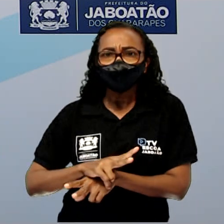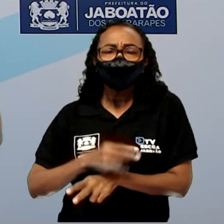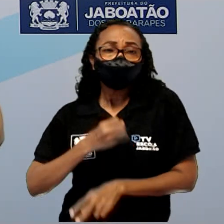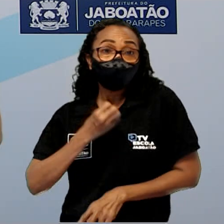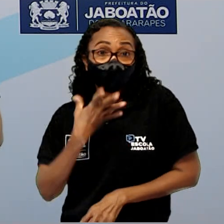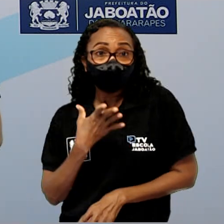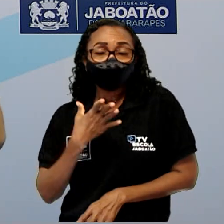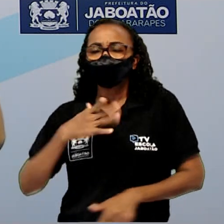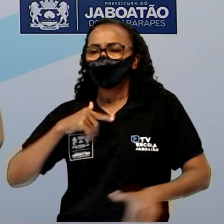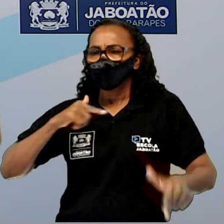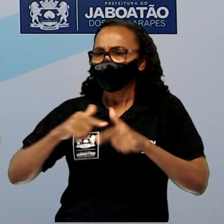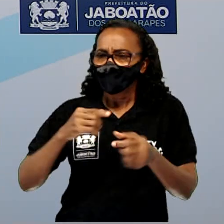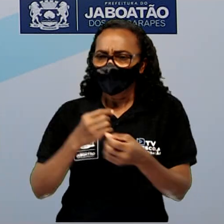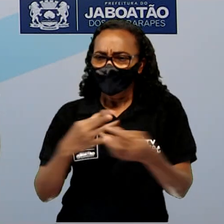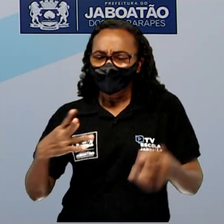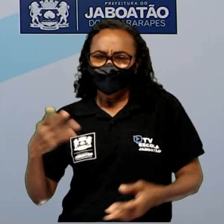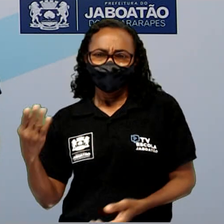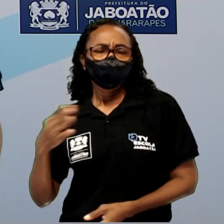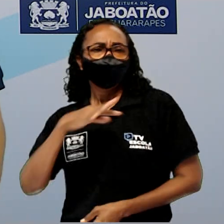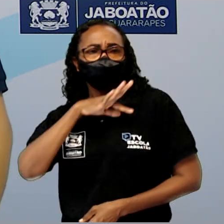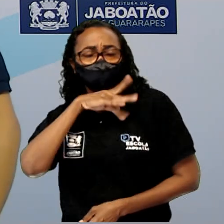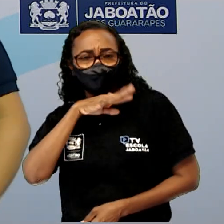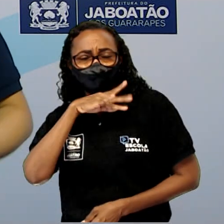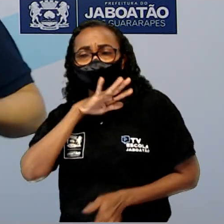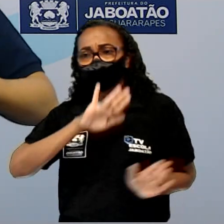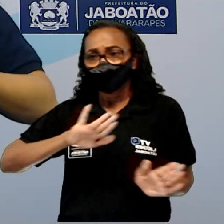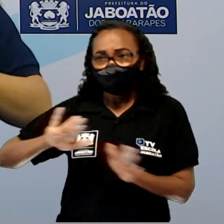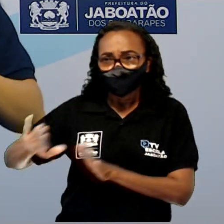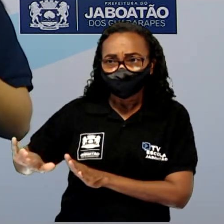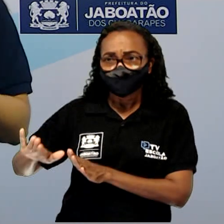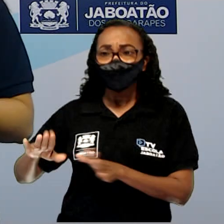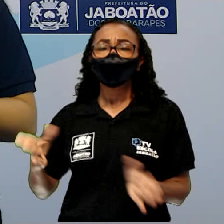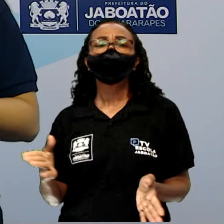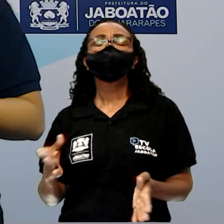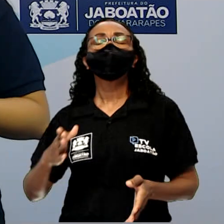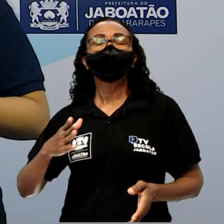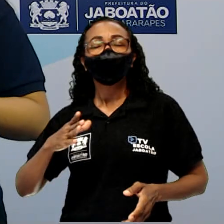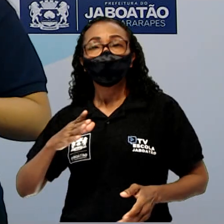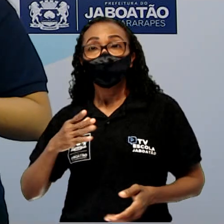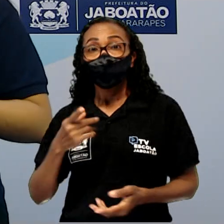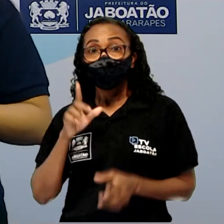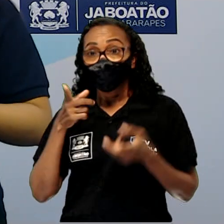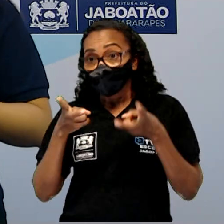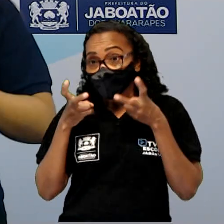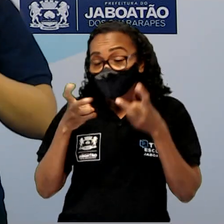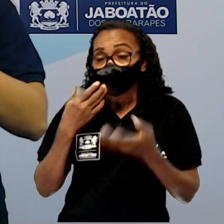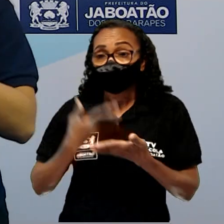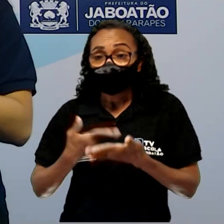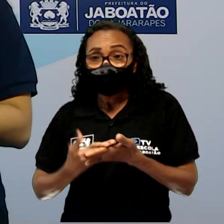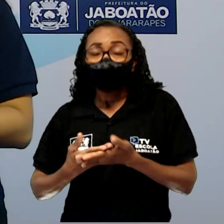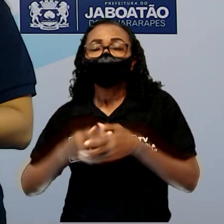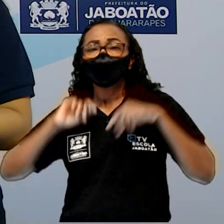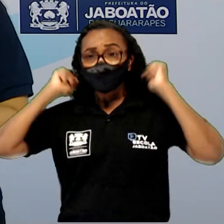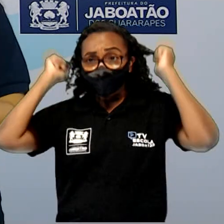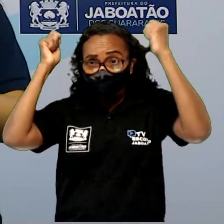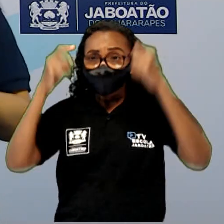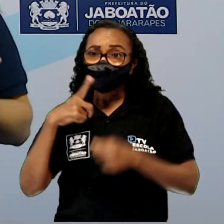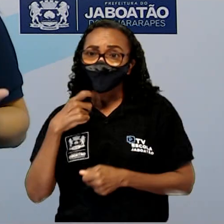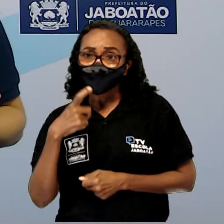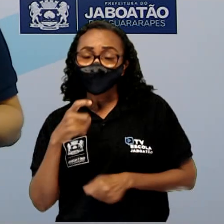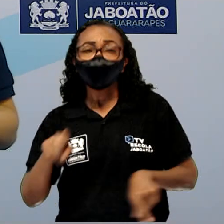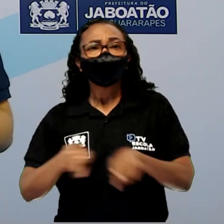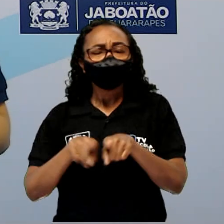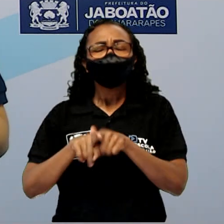negativo. Junto com a Chapeuzinho Vermelho, eu pude inconscientemente trabalhar também essa relação de